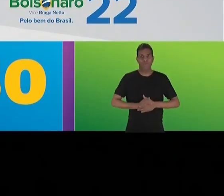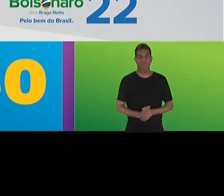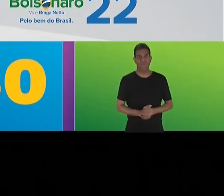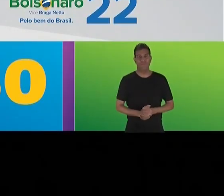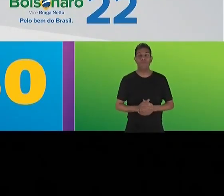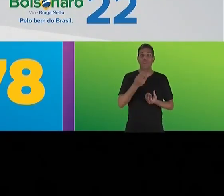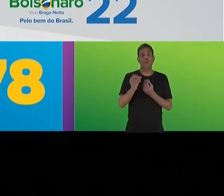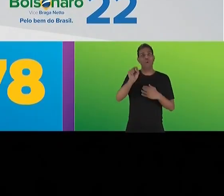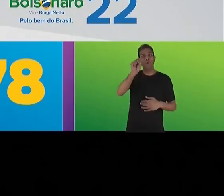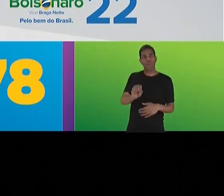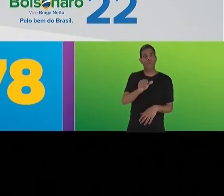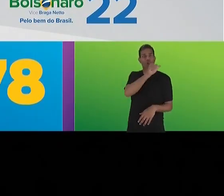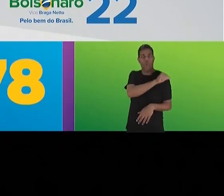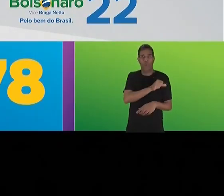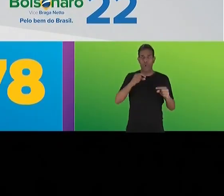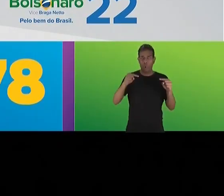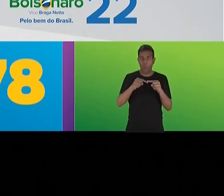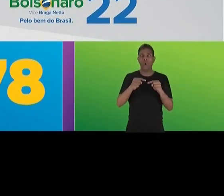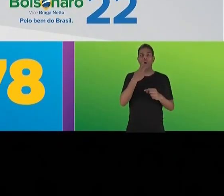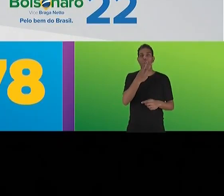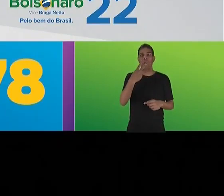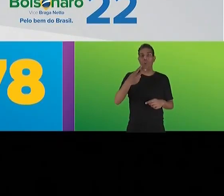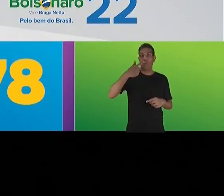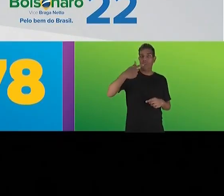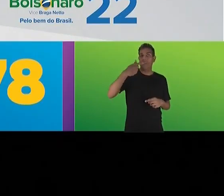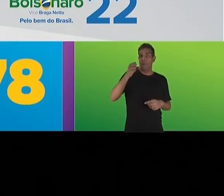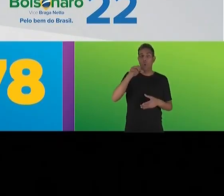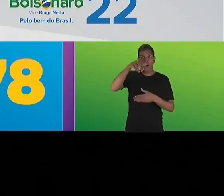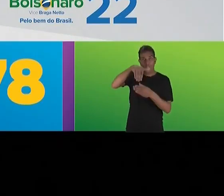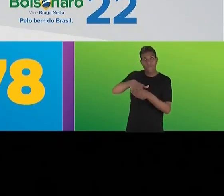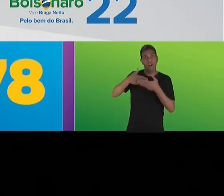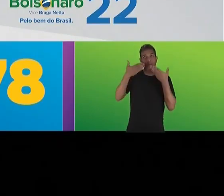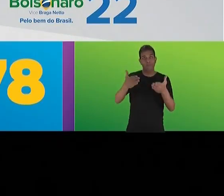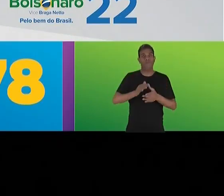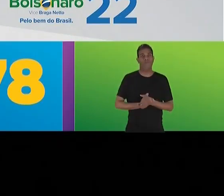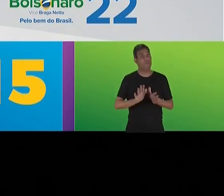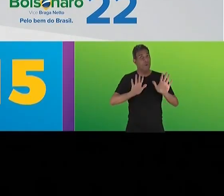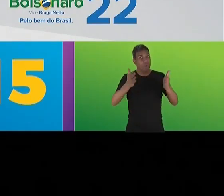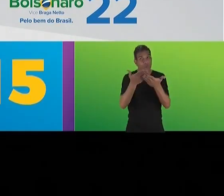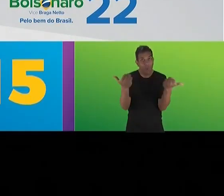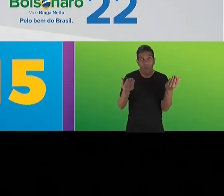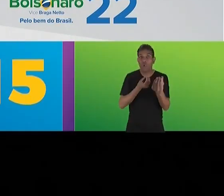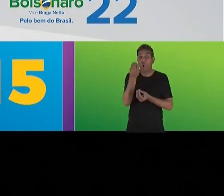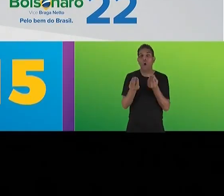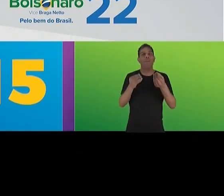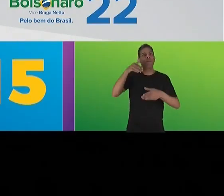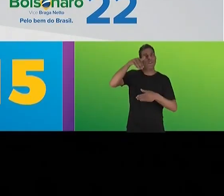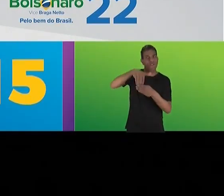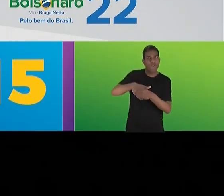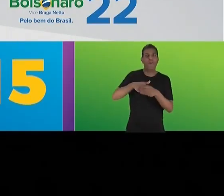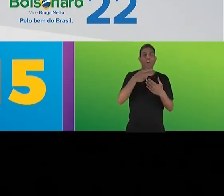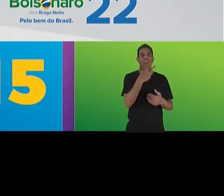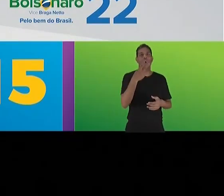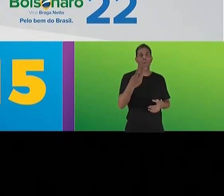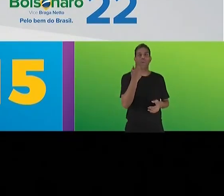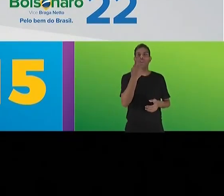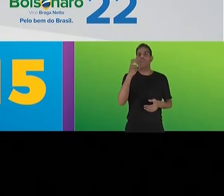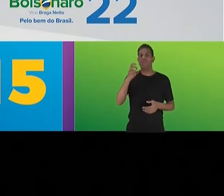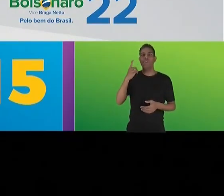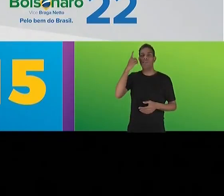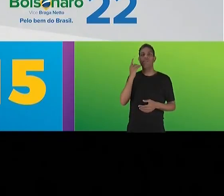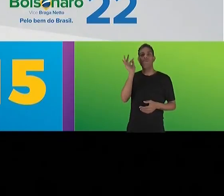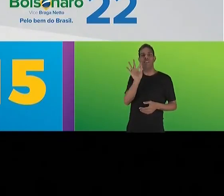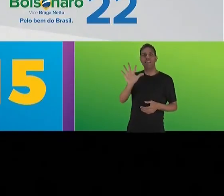2250. Sul Fluminense merece e o Rio precisa. Renan Maraço, federal, 2278. Olá, maravilhoso. Sou Priscila, rainha do